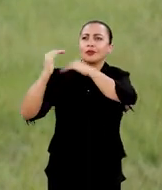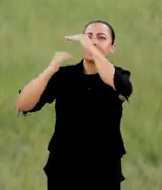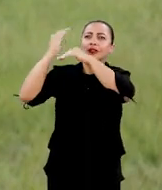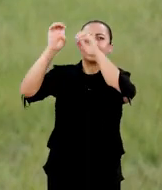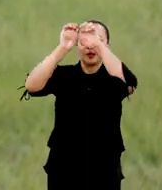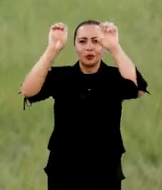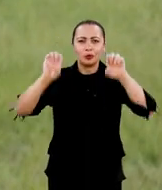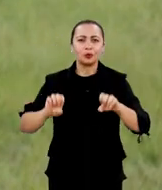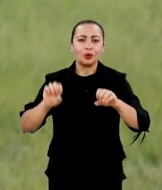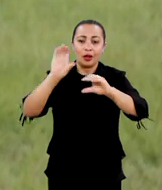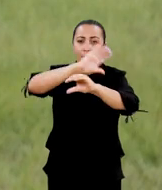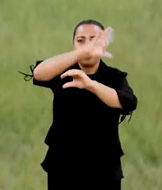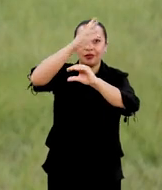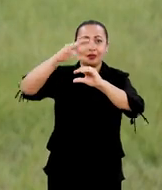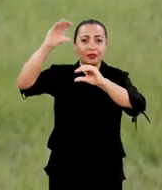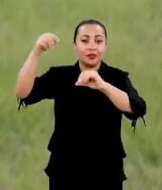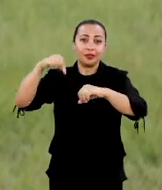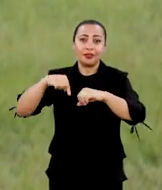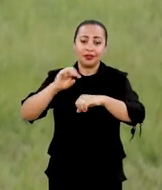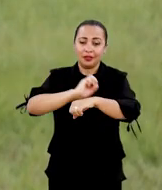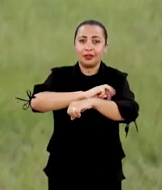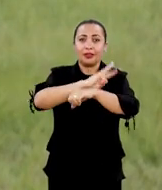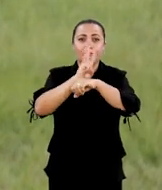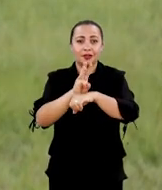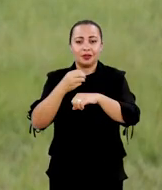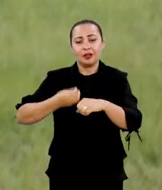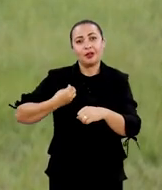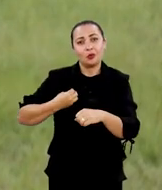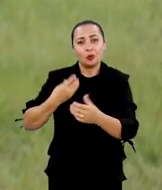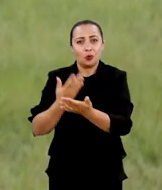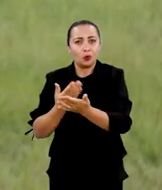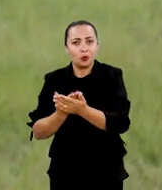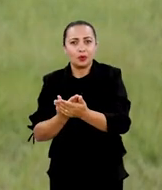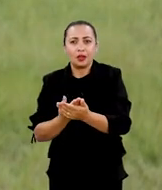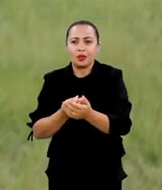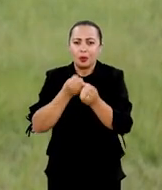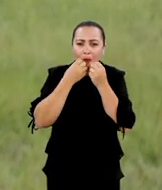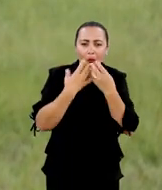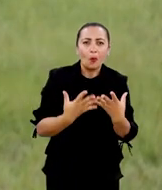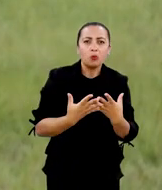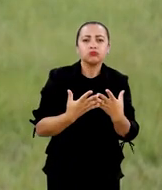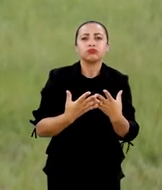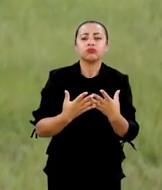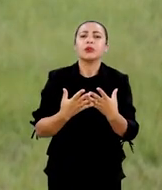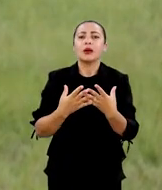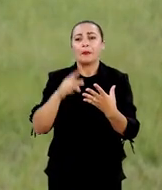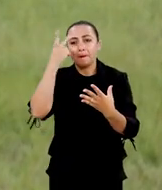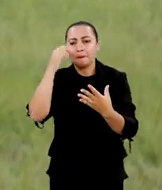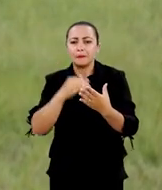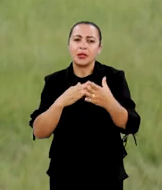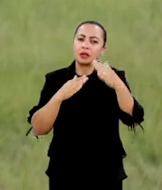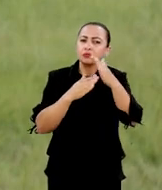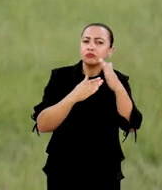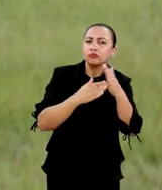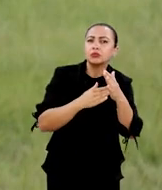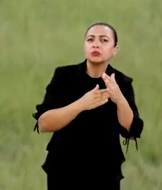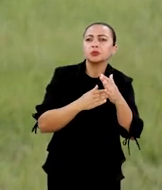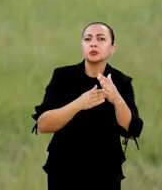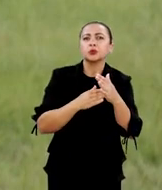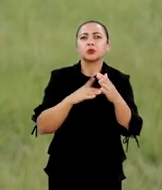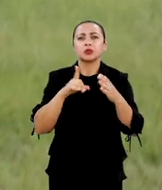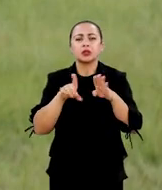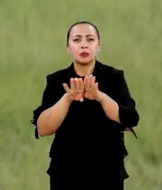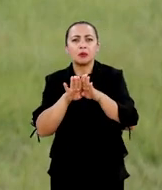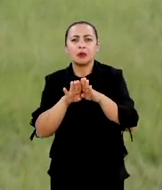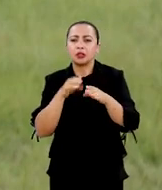evolução das estruturas de plasma. E aqui na UEMA, eu estou estudando os mecanismos que geram essas estruturas de plasma, tanto para períodos